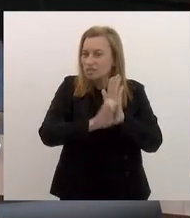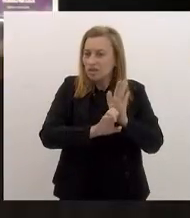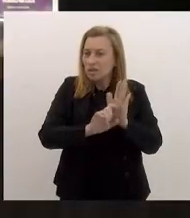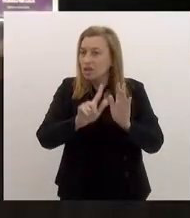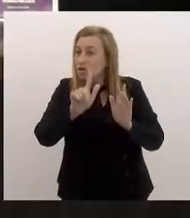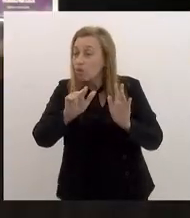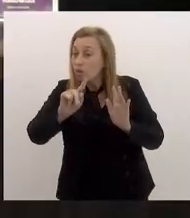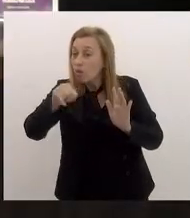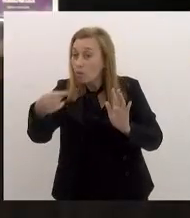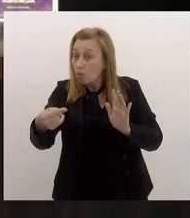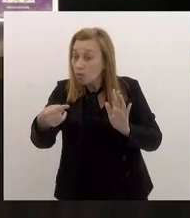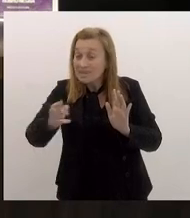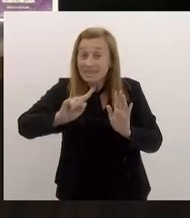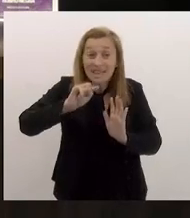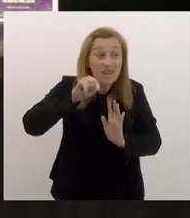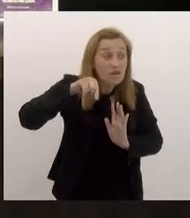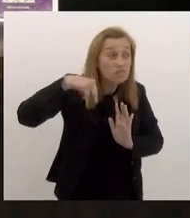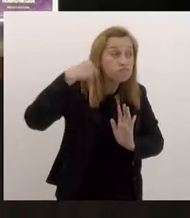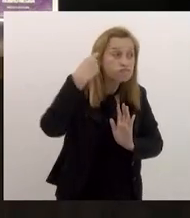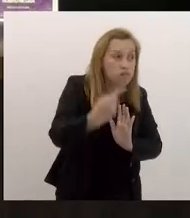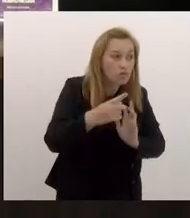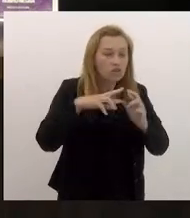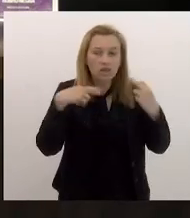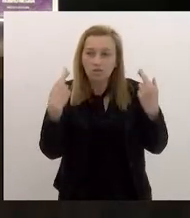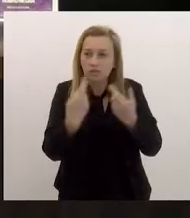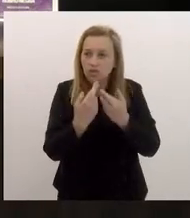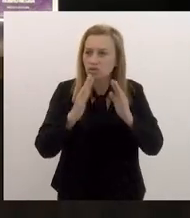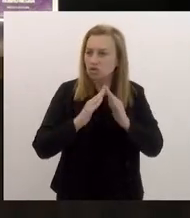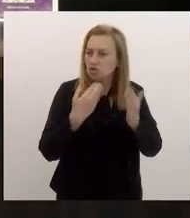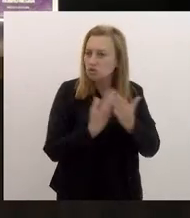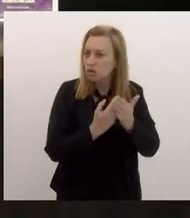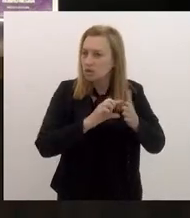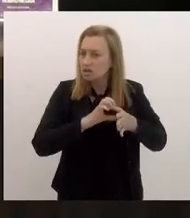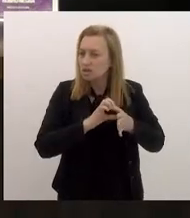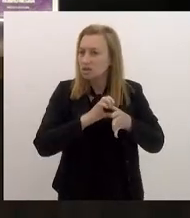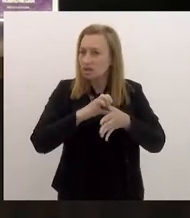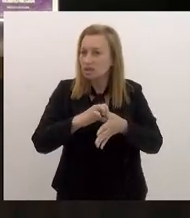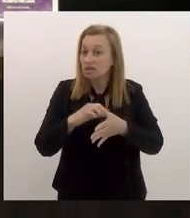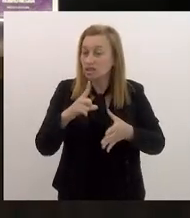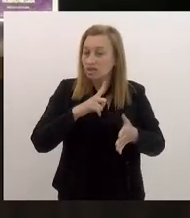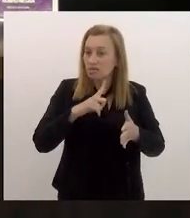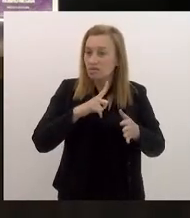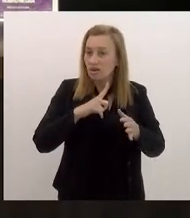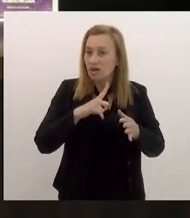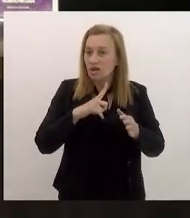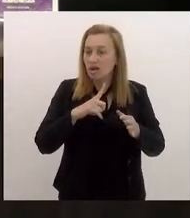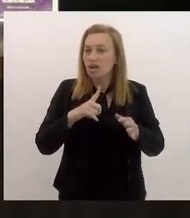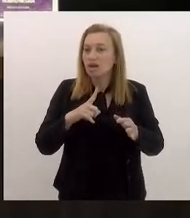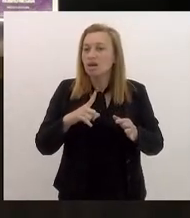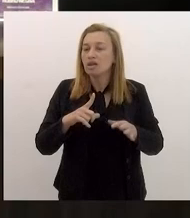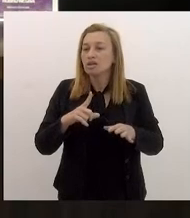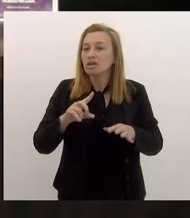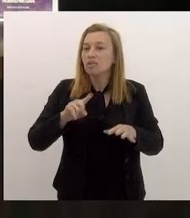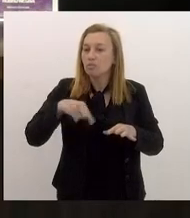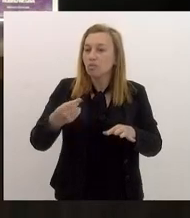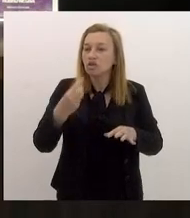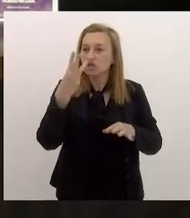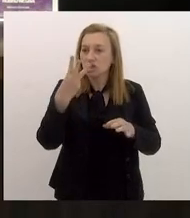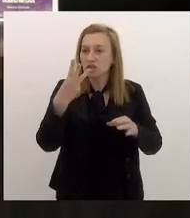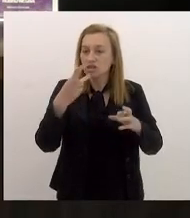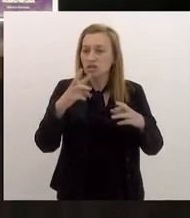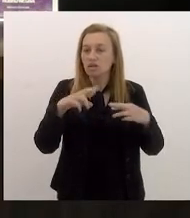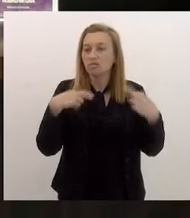outras. Depois dessa reunião de colégios de líderes, tiver uma guia, aí vamos fazer três audiências públicas mais e vamos botar para votar.